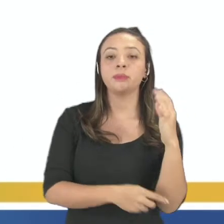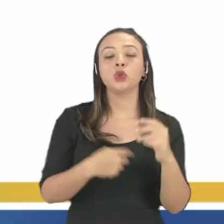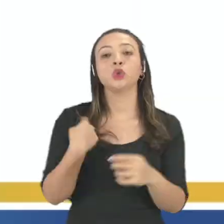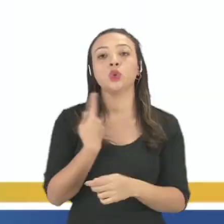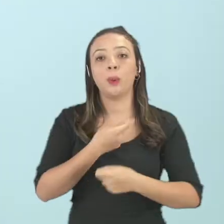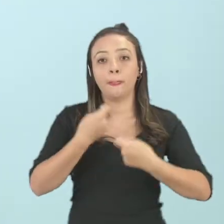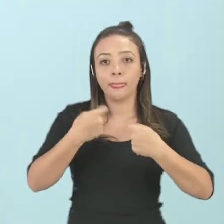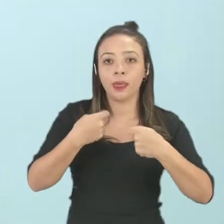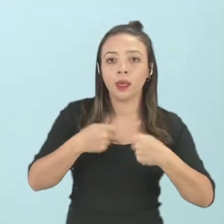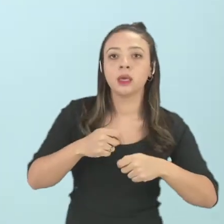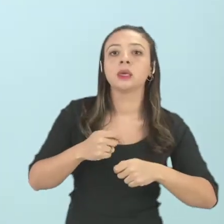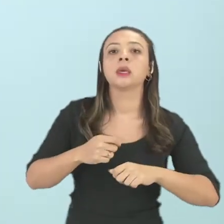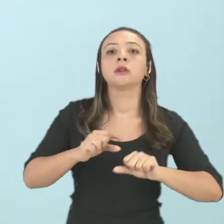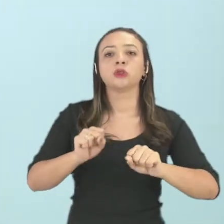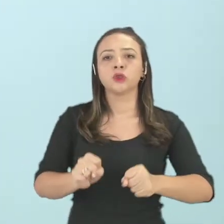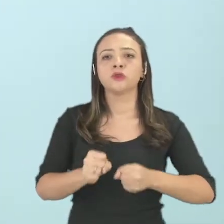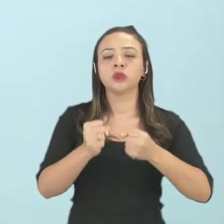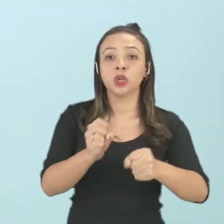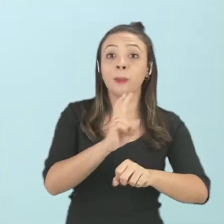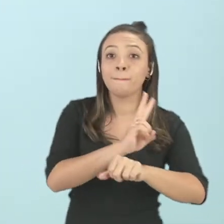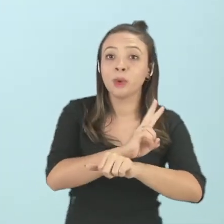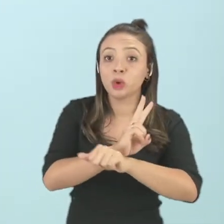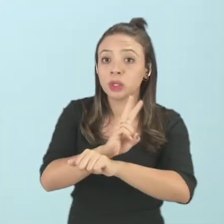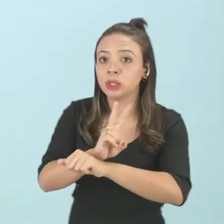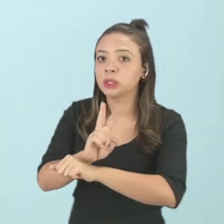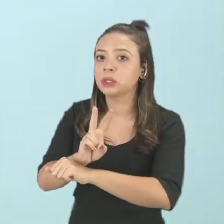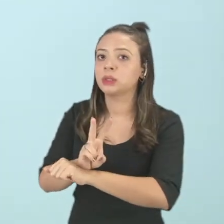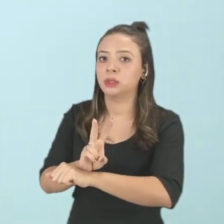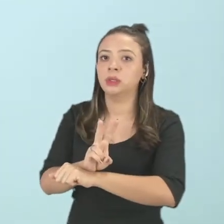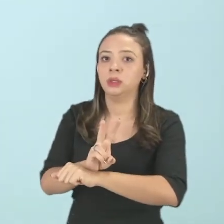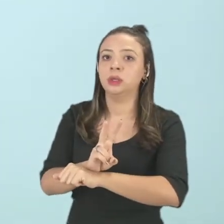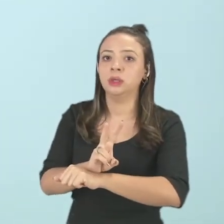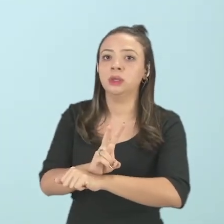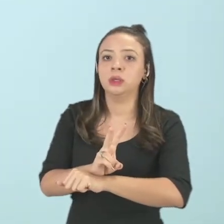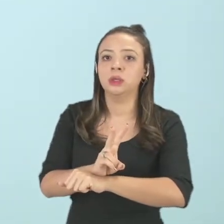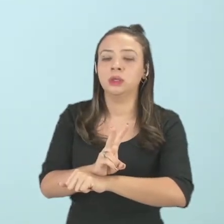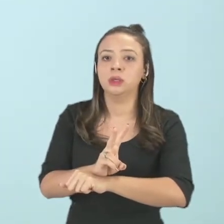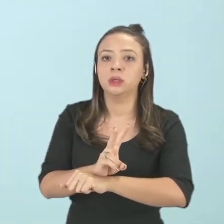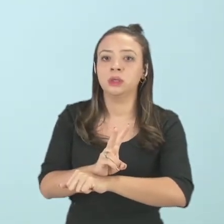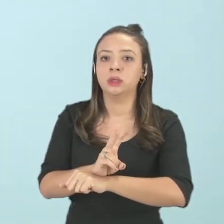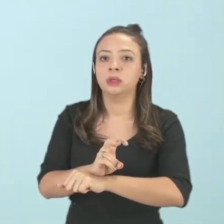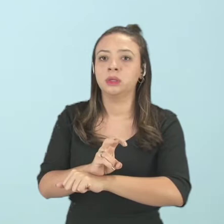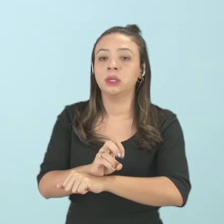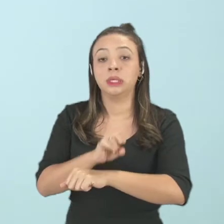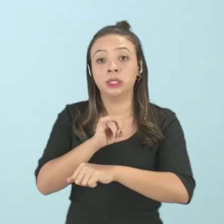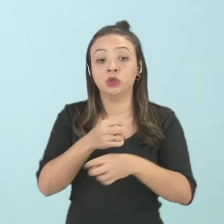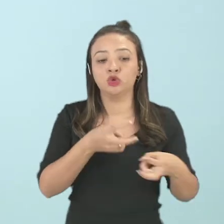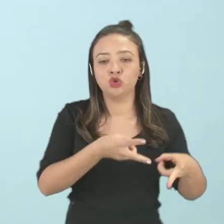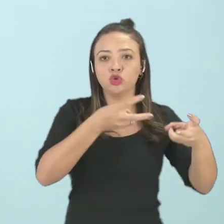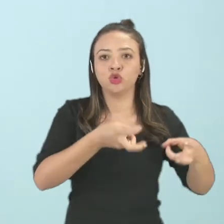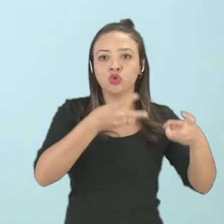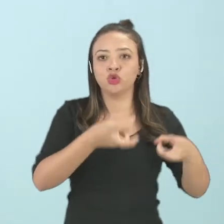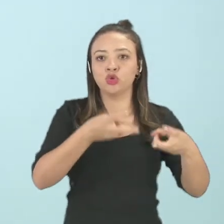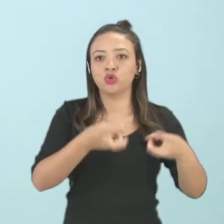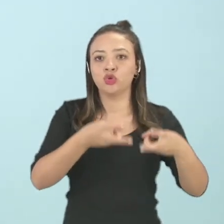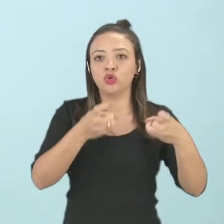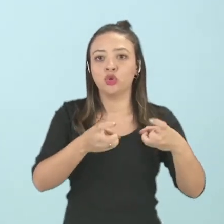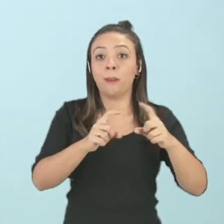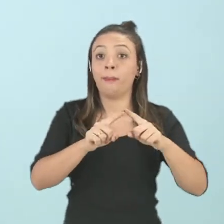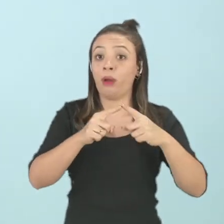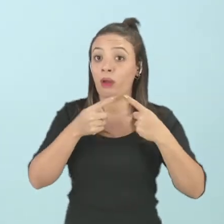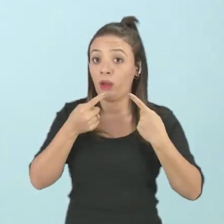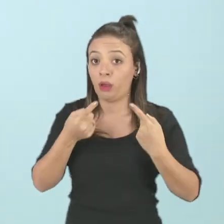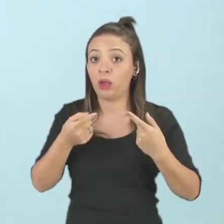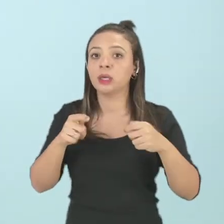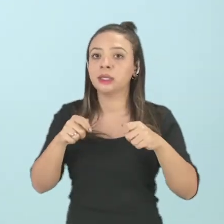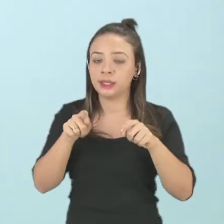fazer um trabalho de sustentabilidade, certo? Tirar os recursos, mas trabalhar de uma forma o quê?